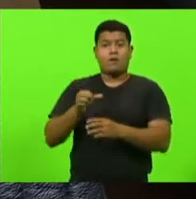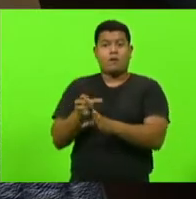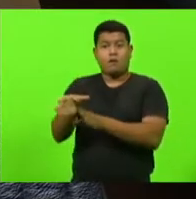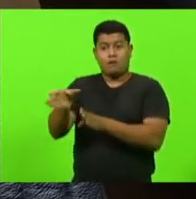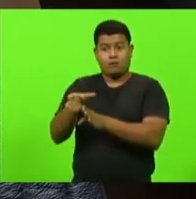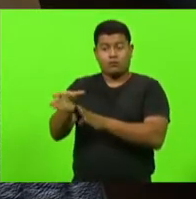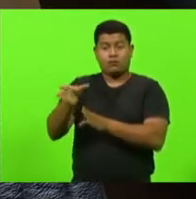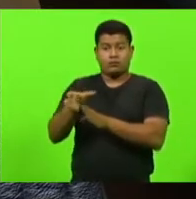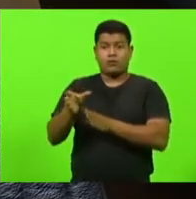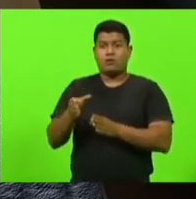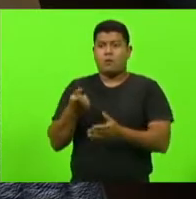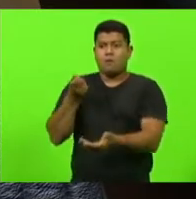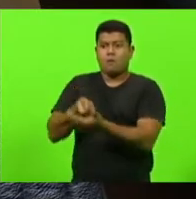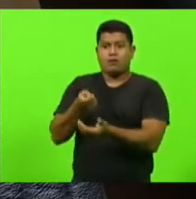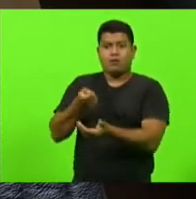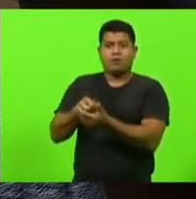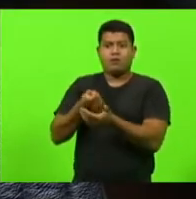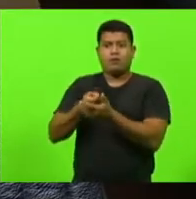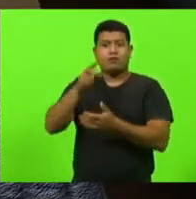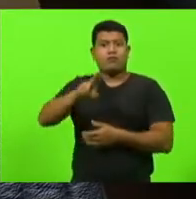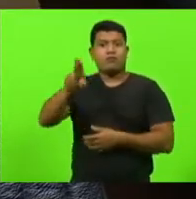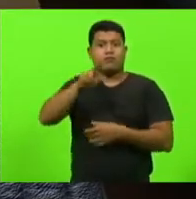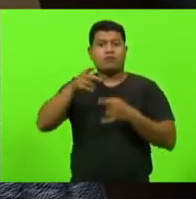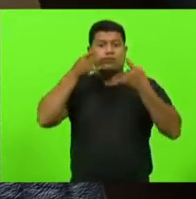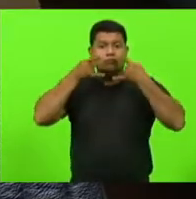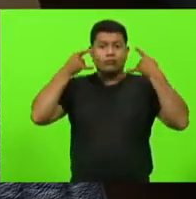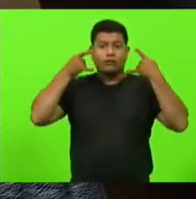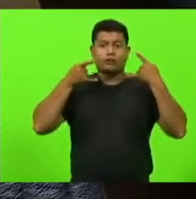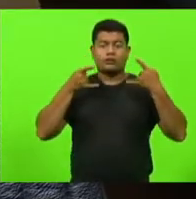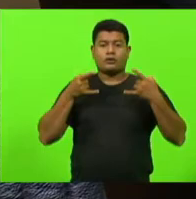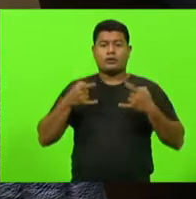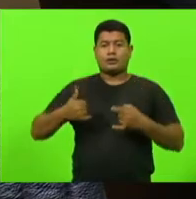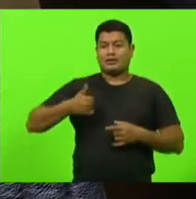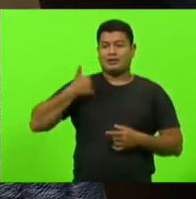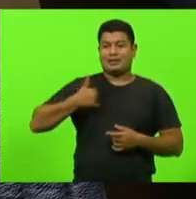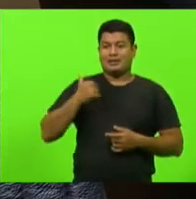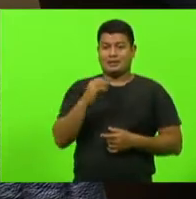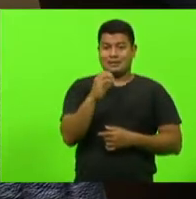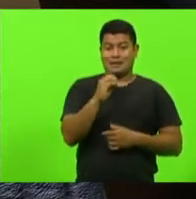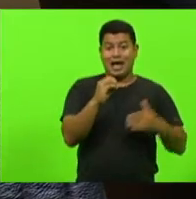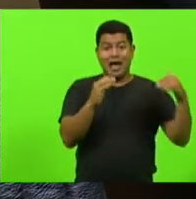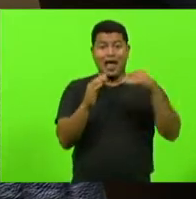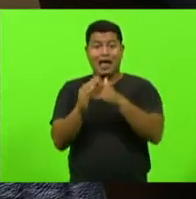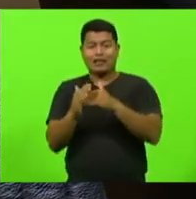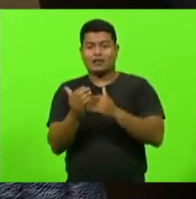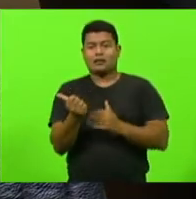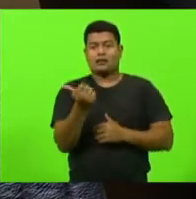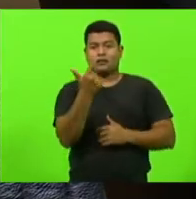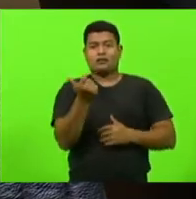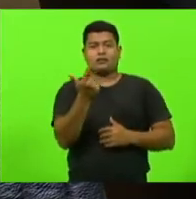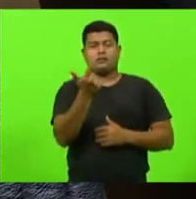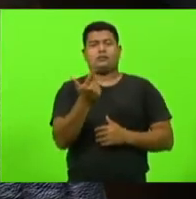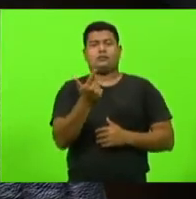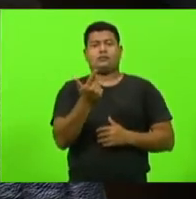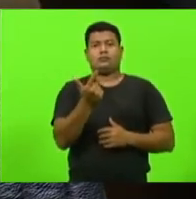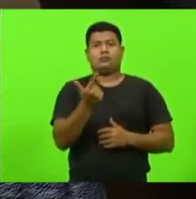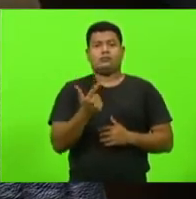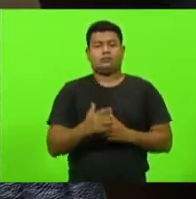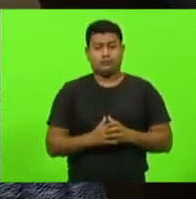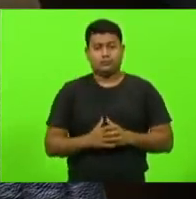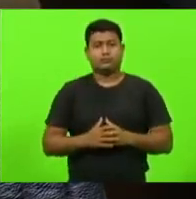obrigatoriedade do uso de massa para crianças de 0 até 12 anos. De 0 até 12 anos, nota da